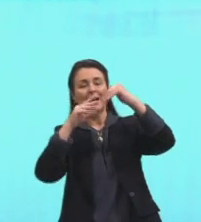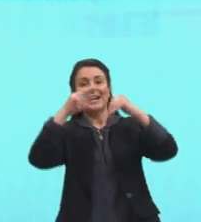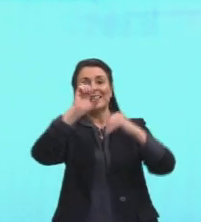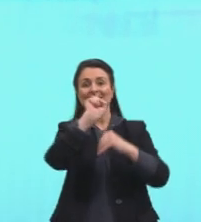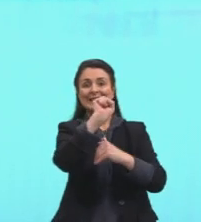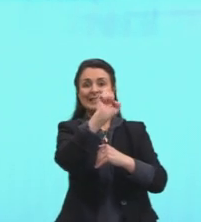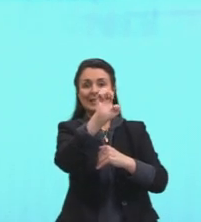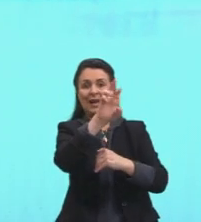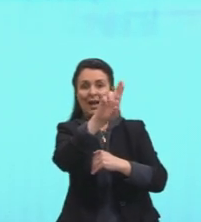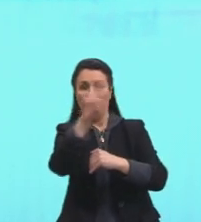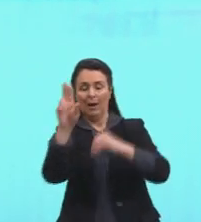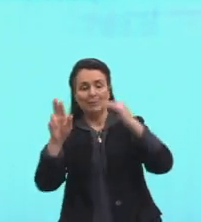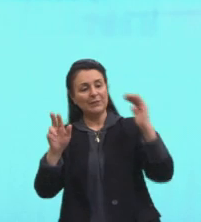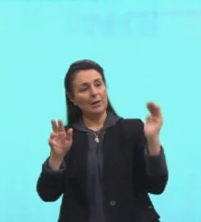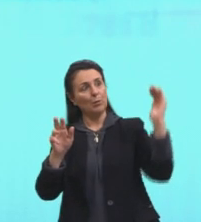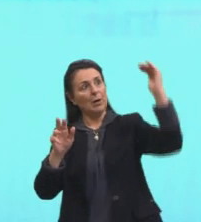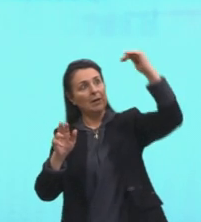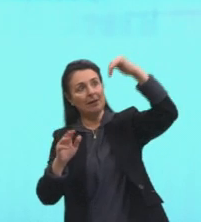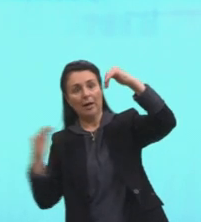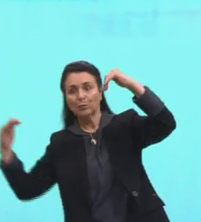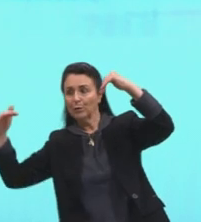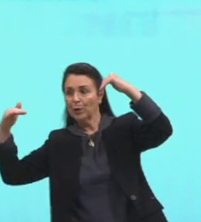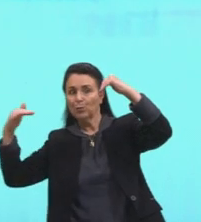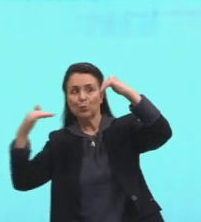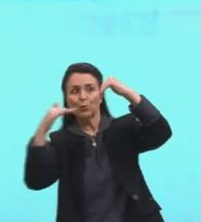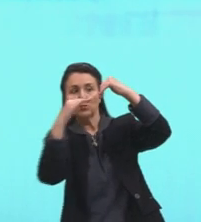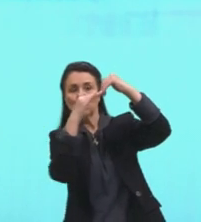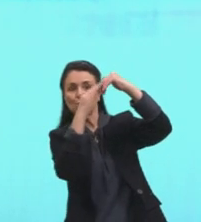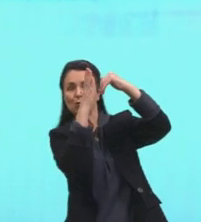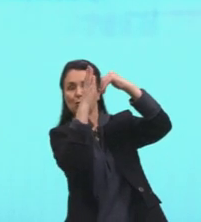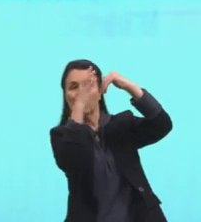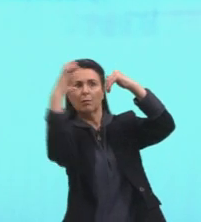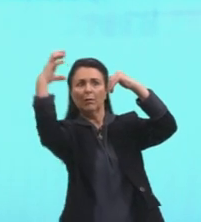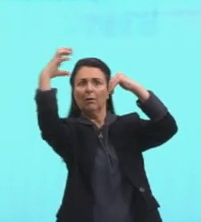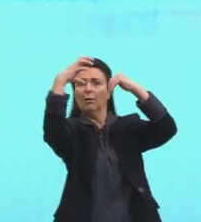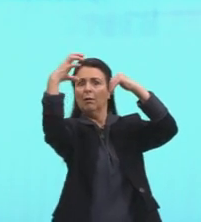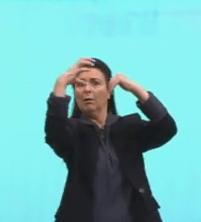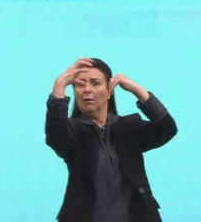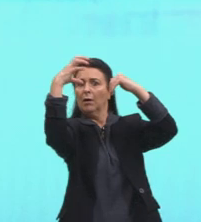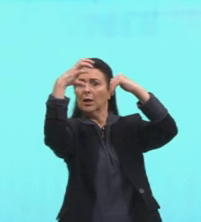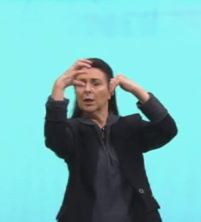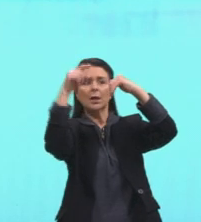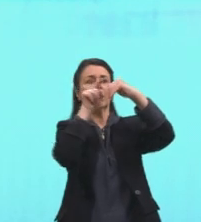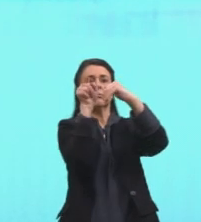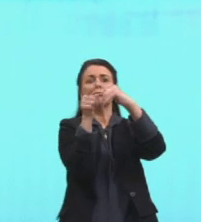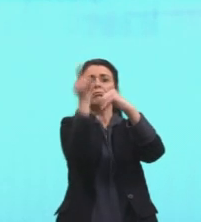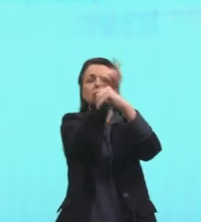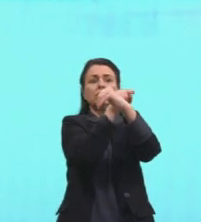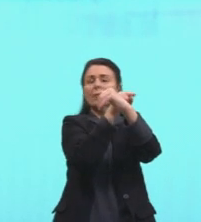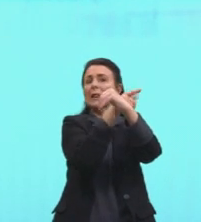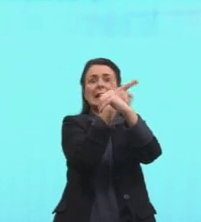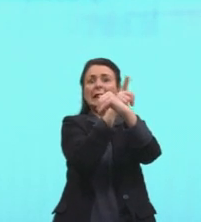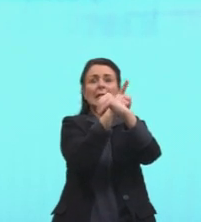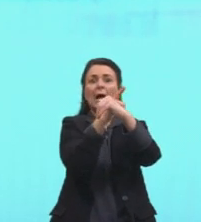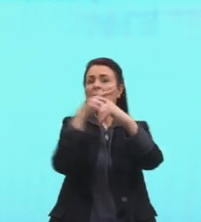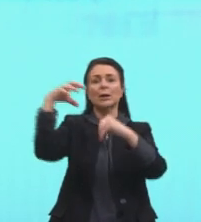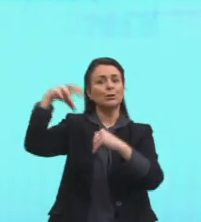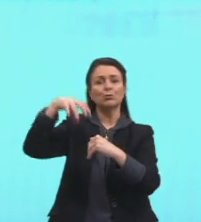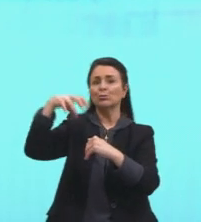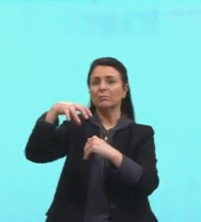massa de ar que vem do mar ali, do Atlântico, né, e aí quando passa, já não tem mais chuva, não tem mais umidade, não tem mais